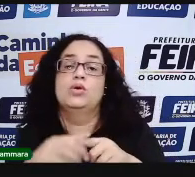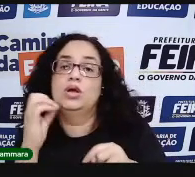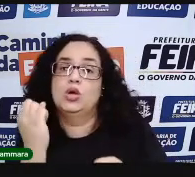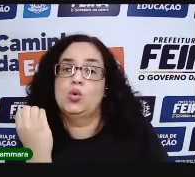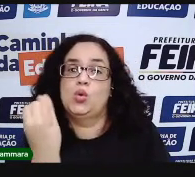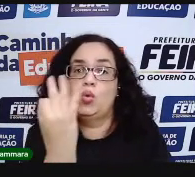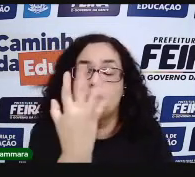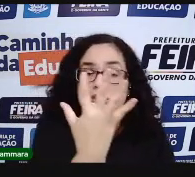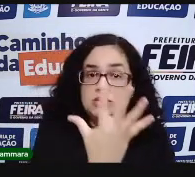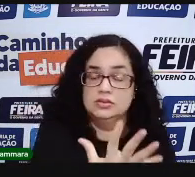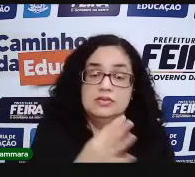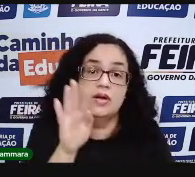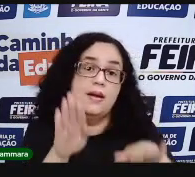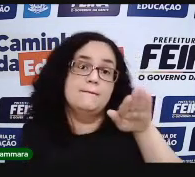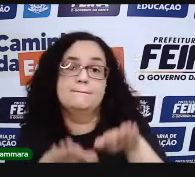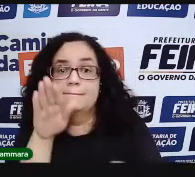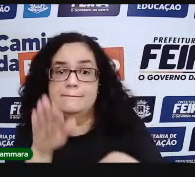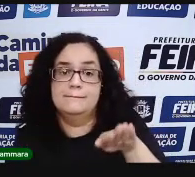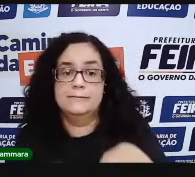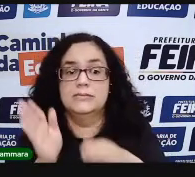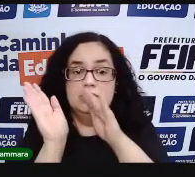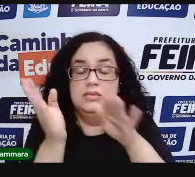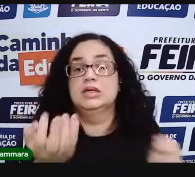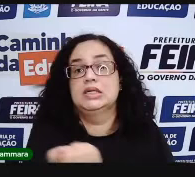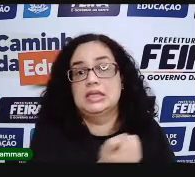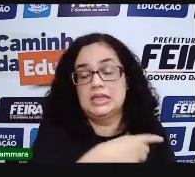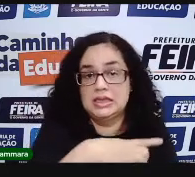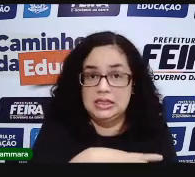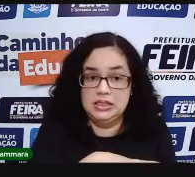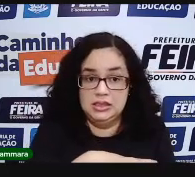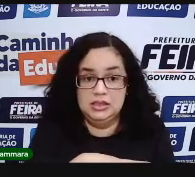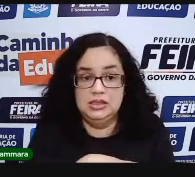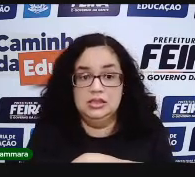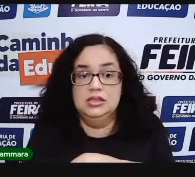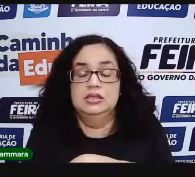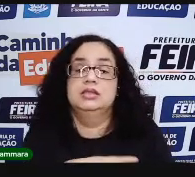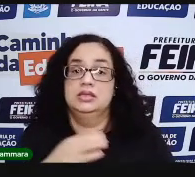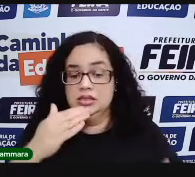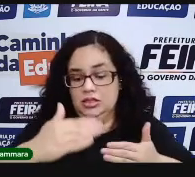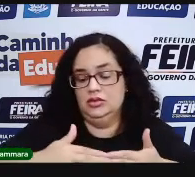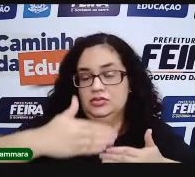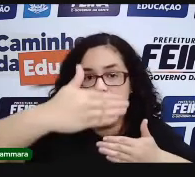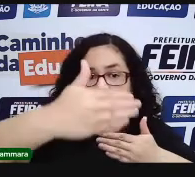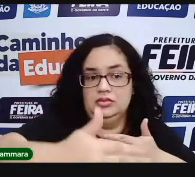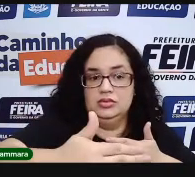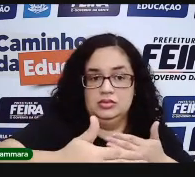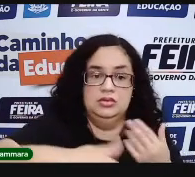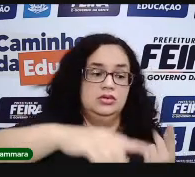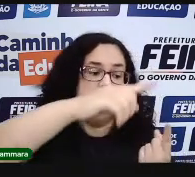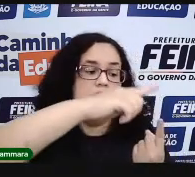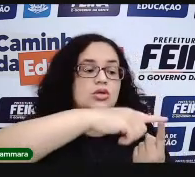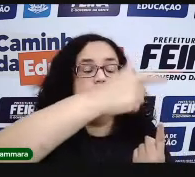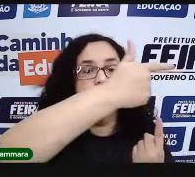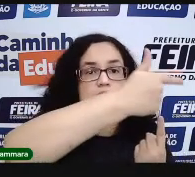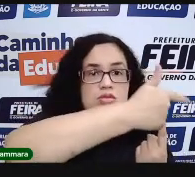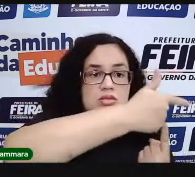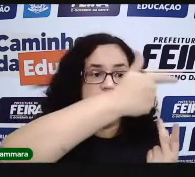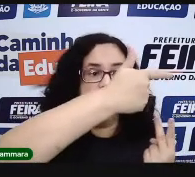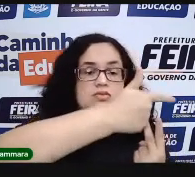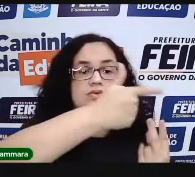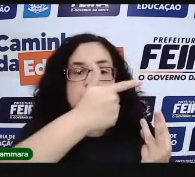Porque a quantidade vai depender da posição que ele ocupa. Se ele está na frente, o